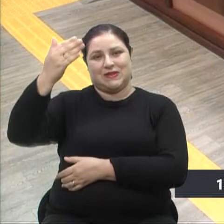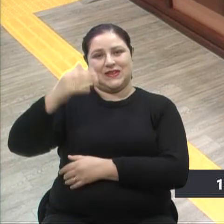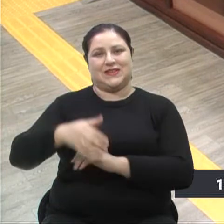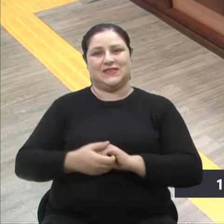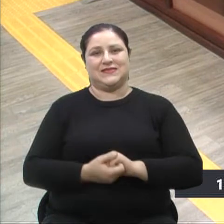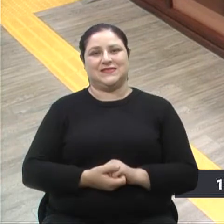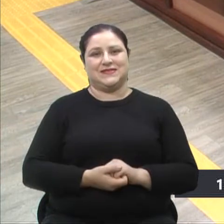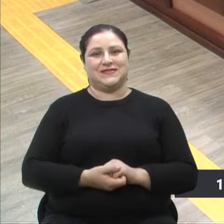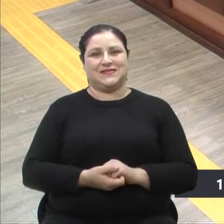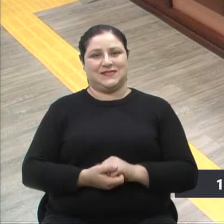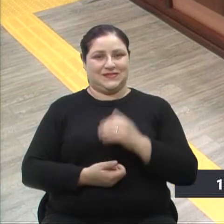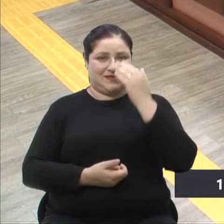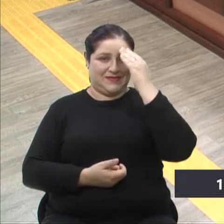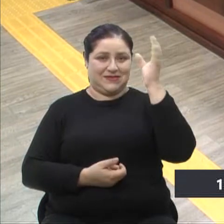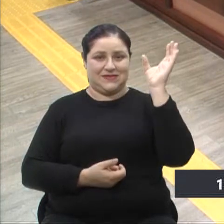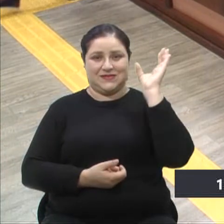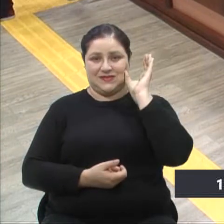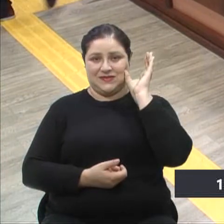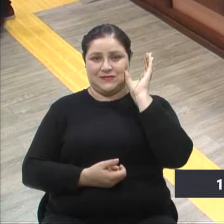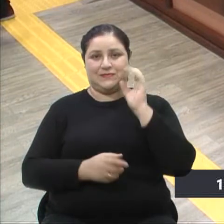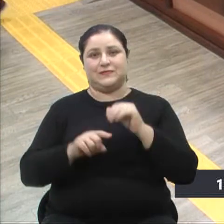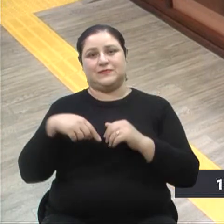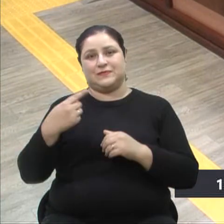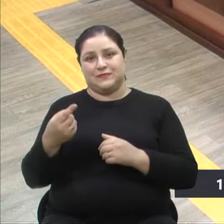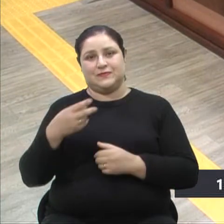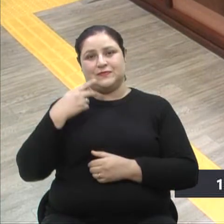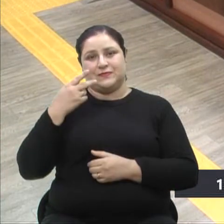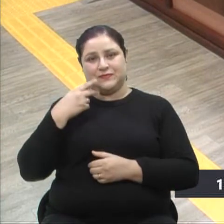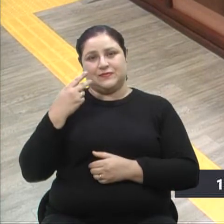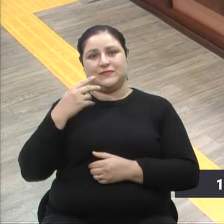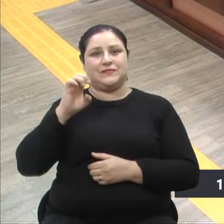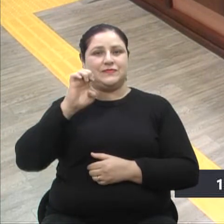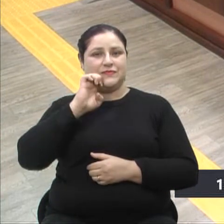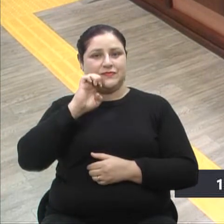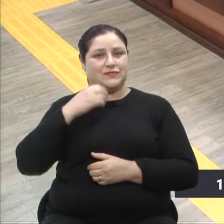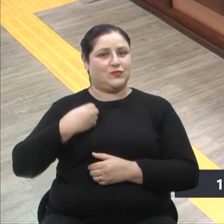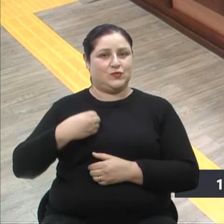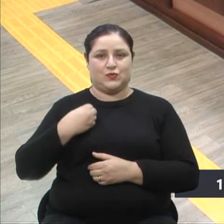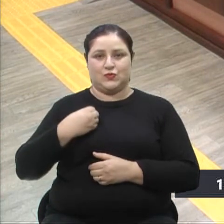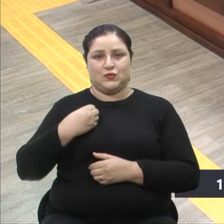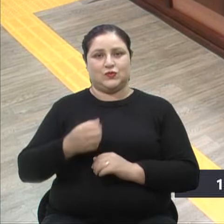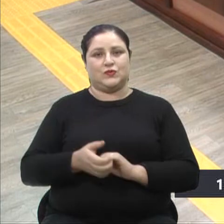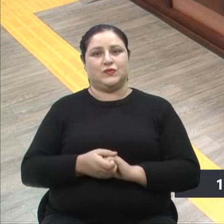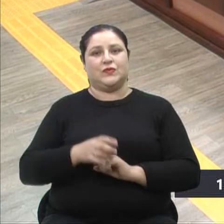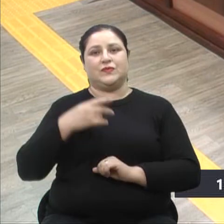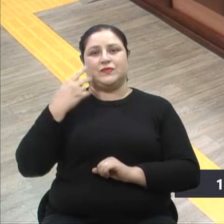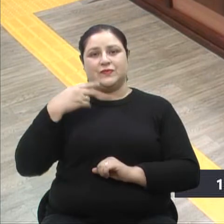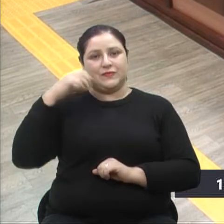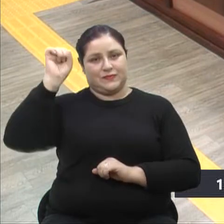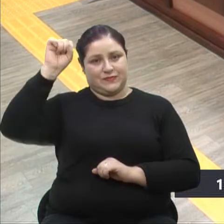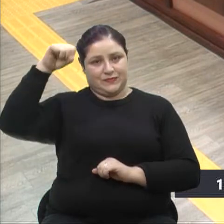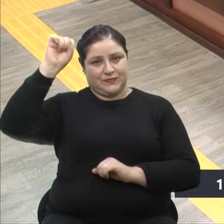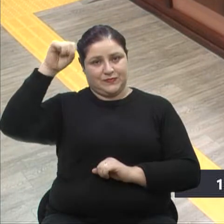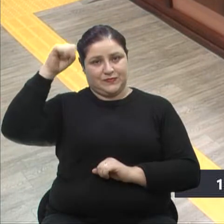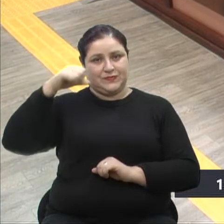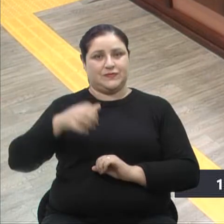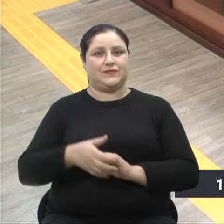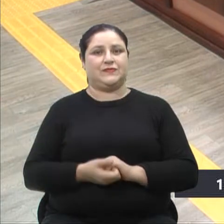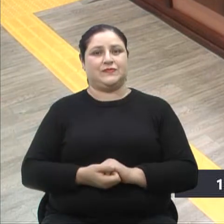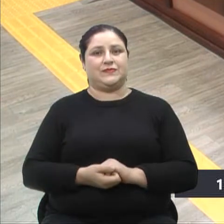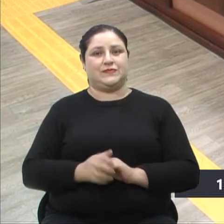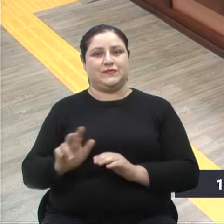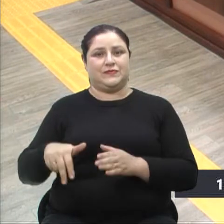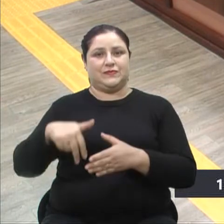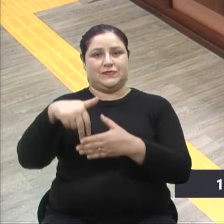Obrigada, vereador Cadori. Próximo, vereadora Estela, que está ausente. Próximo, vereador, vereador Xuxa, da